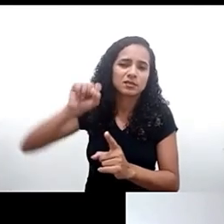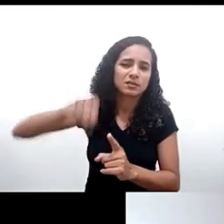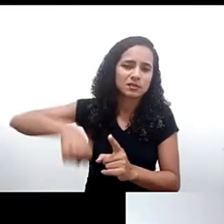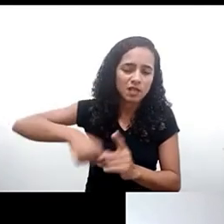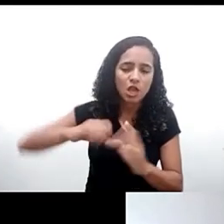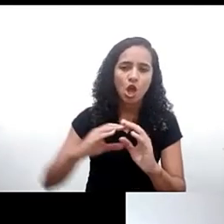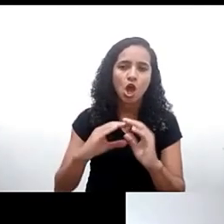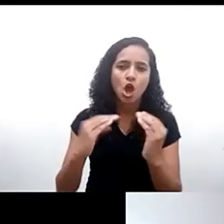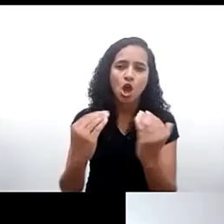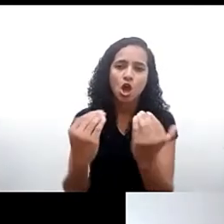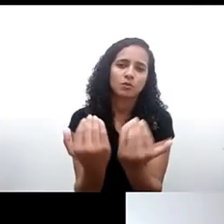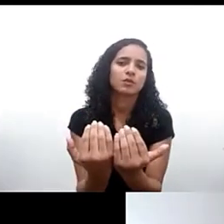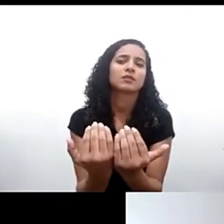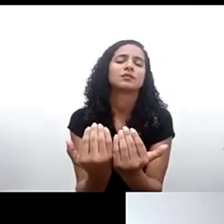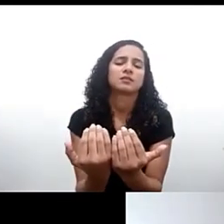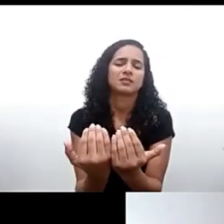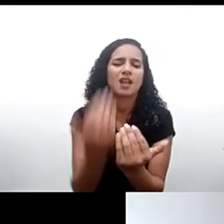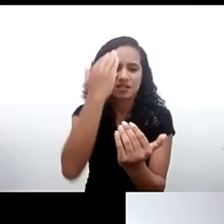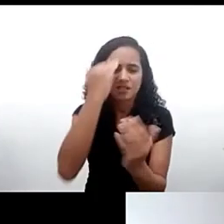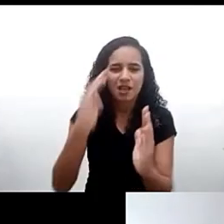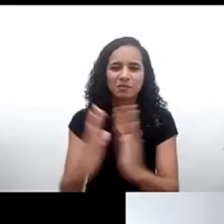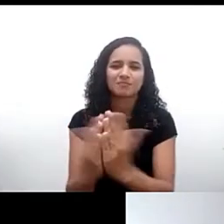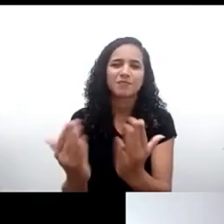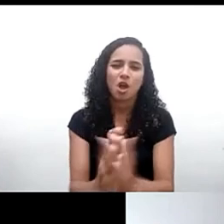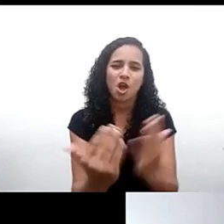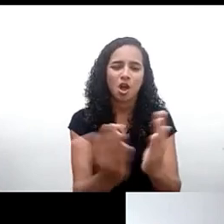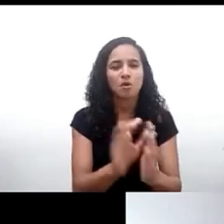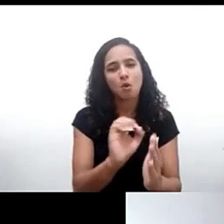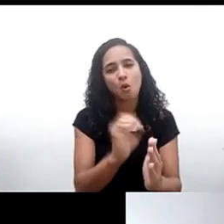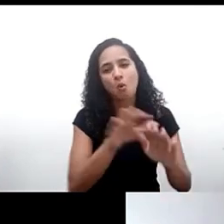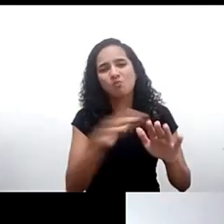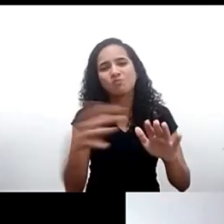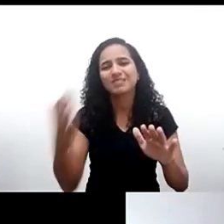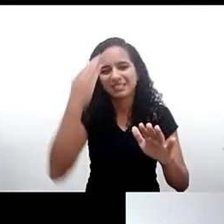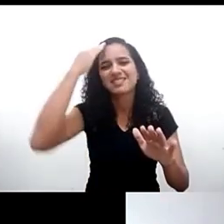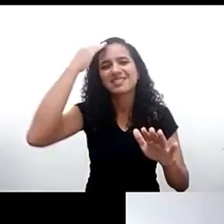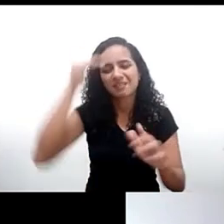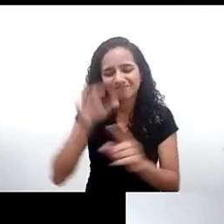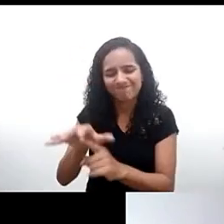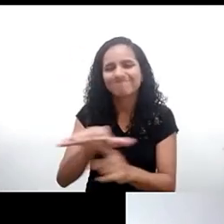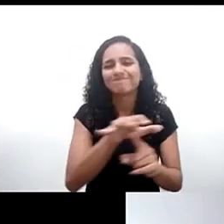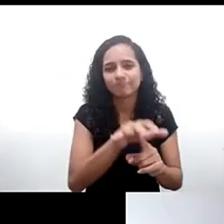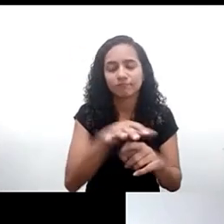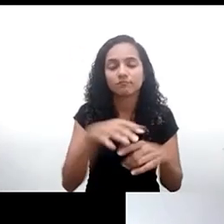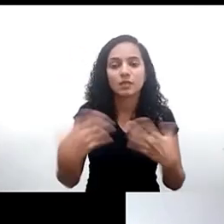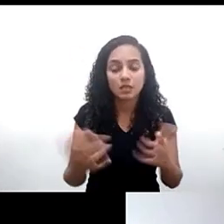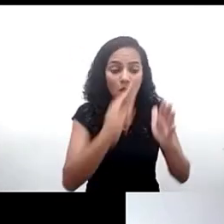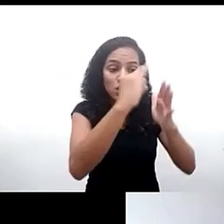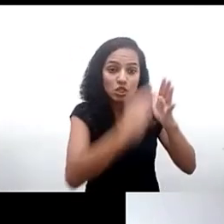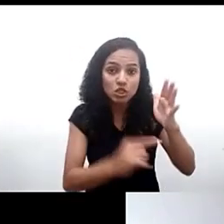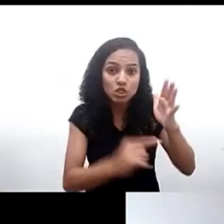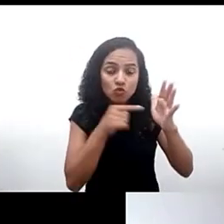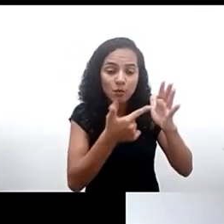tradicionalmente marginalizadas ou excluídas então o fato de que o comentário está centrado